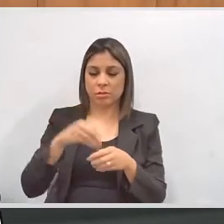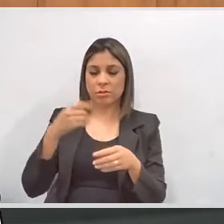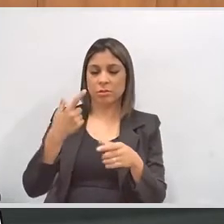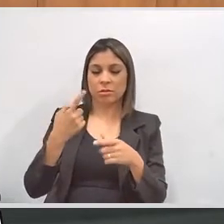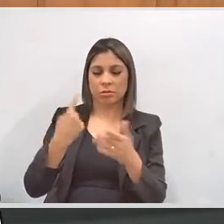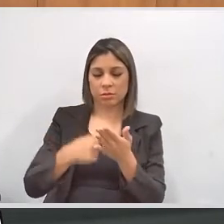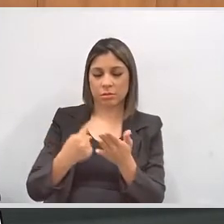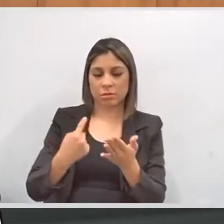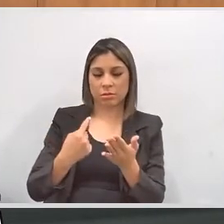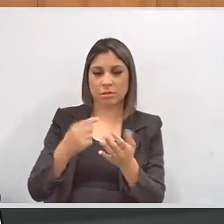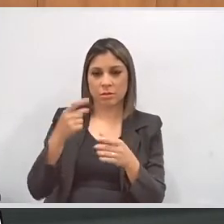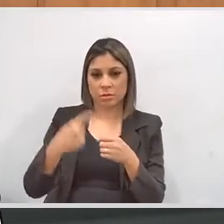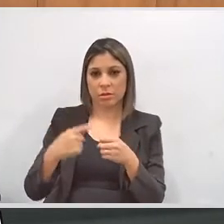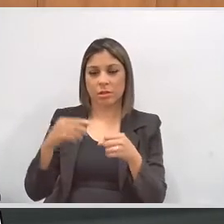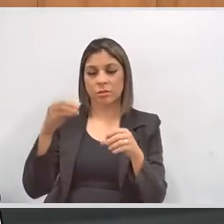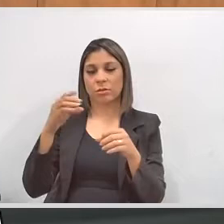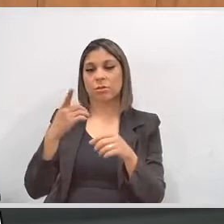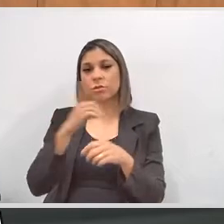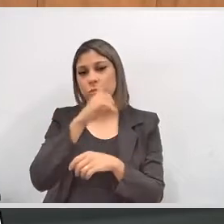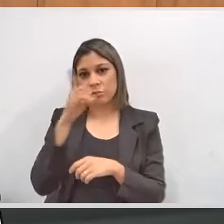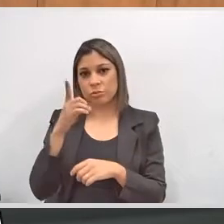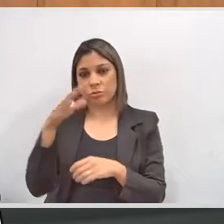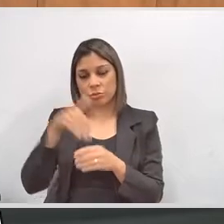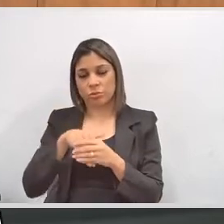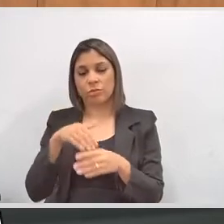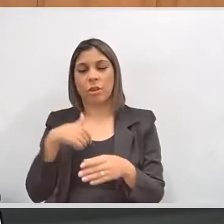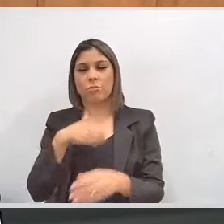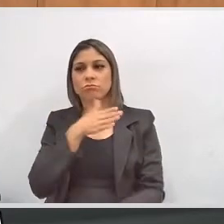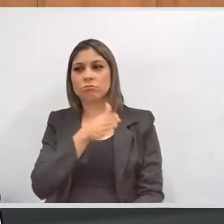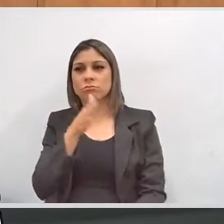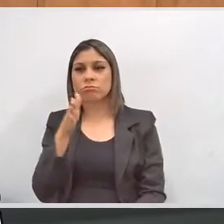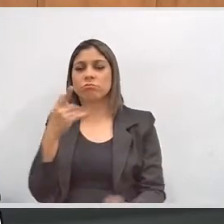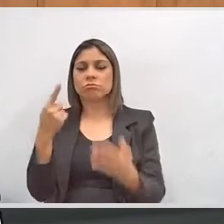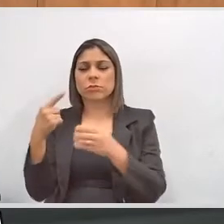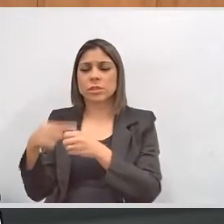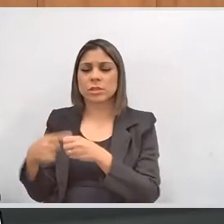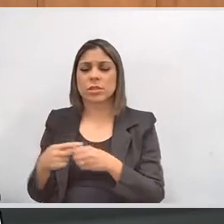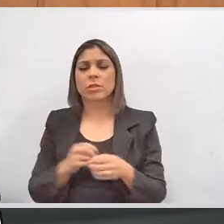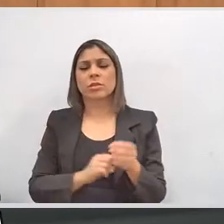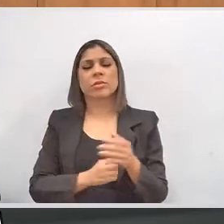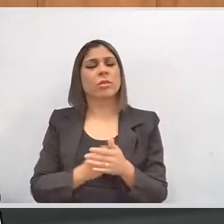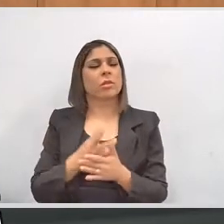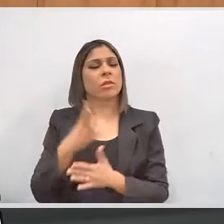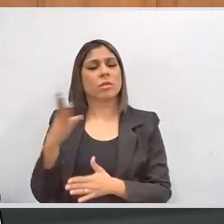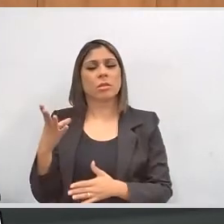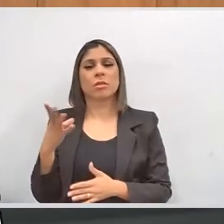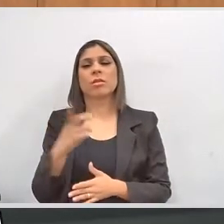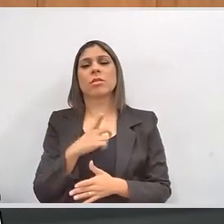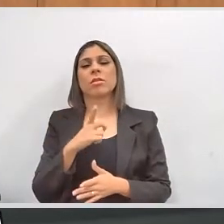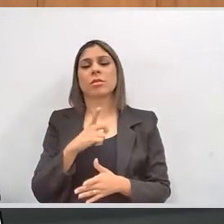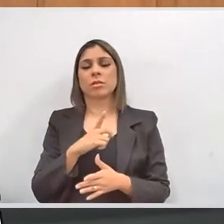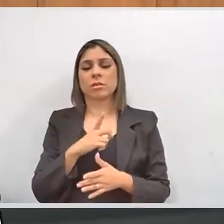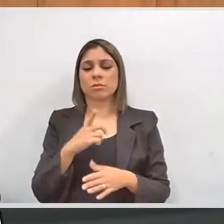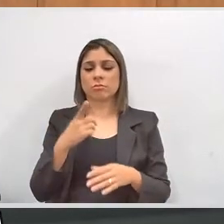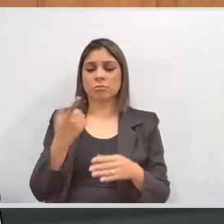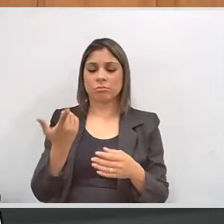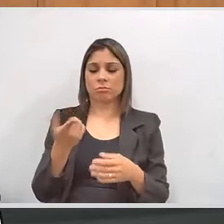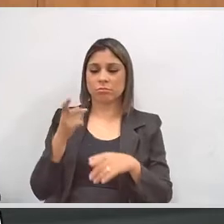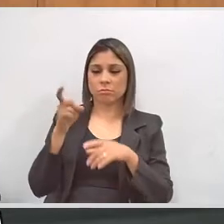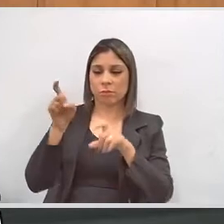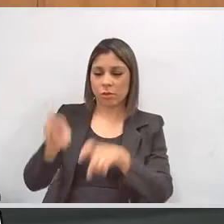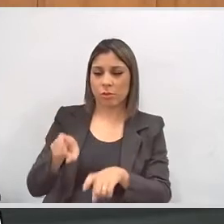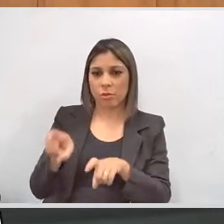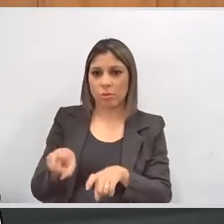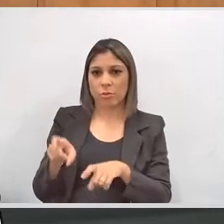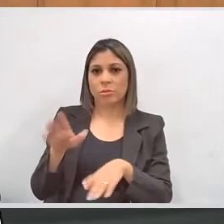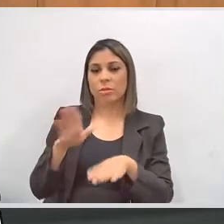Estado. E, pelas diversas zonas eleitorais que passei, sempre havia preocupação do chefe de cartório e